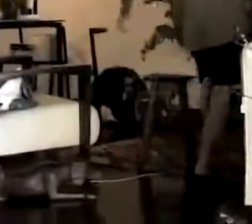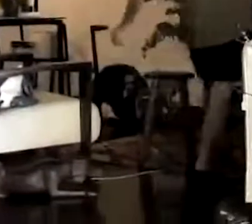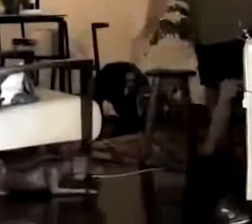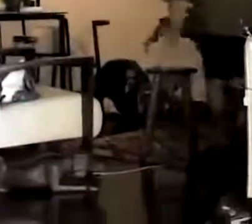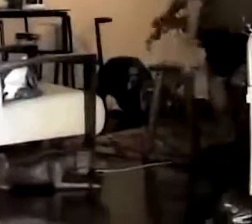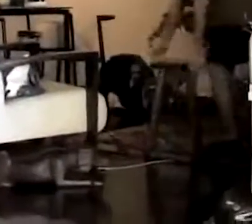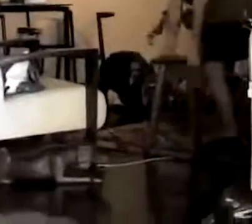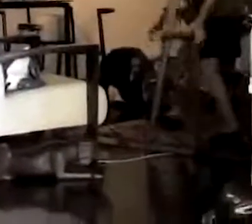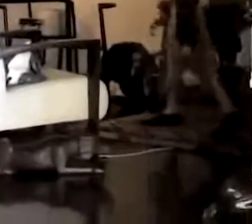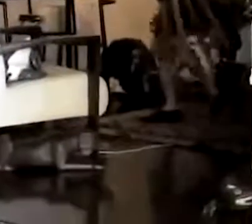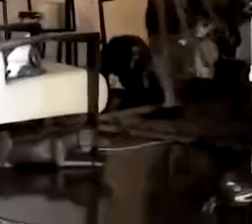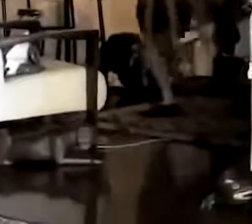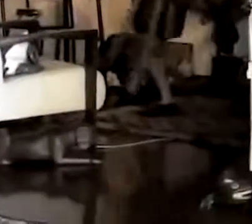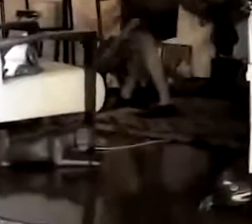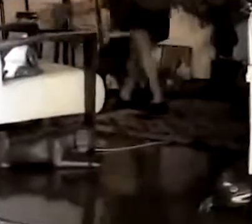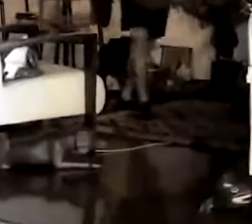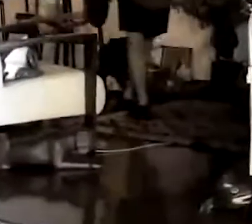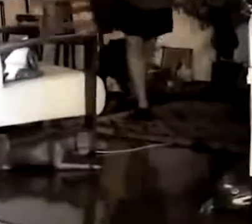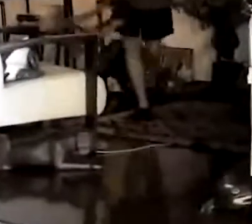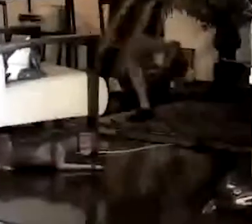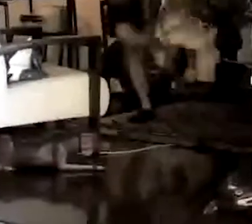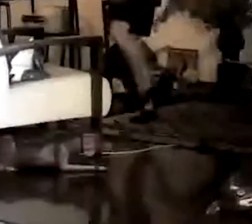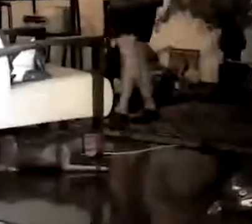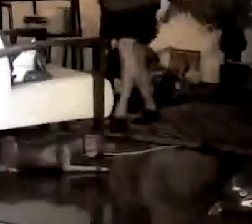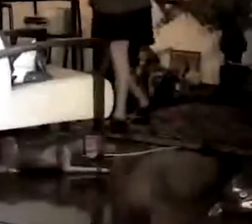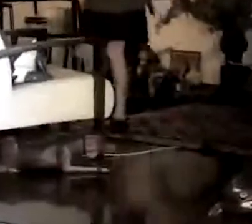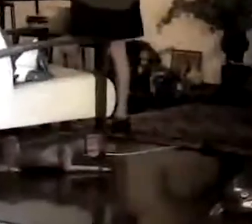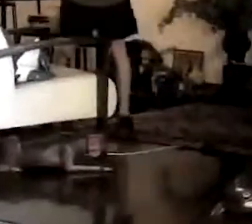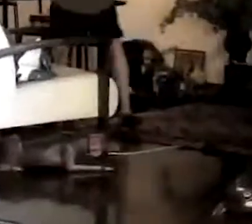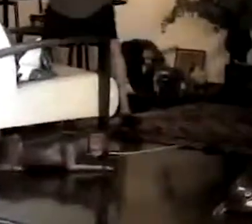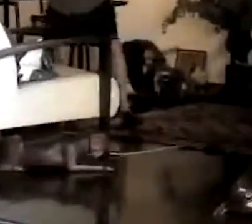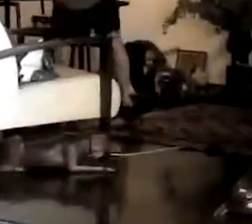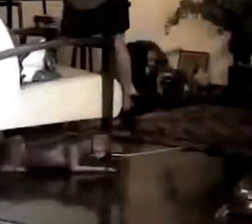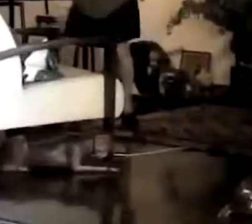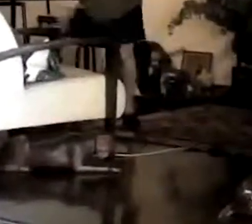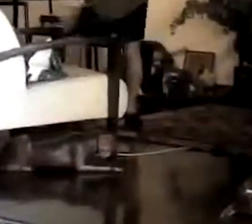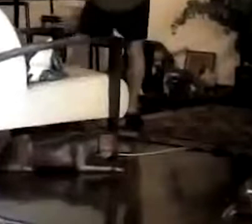Gostei E não se capisce o motivo.